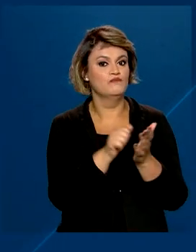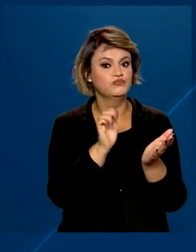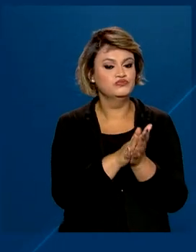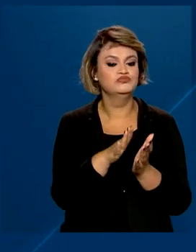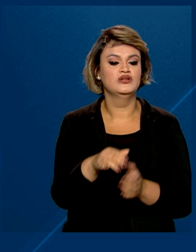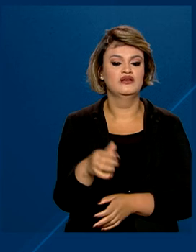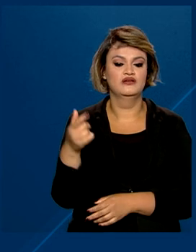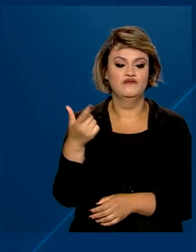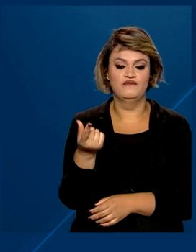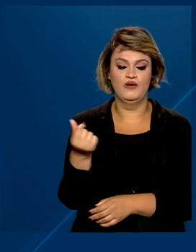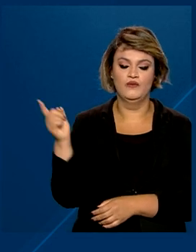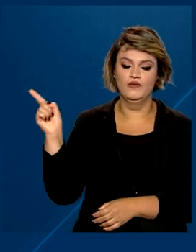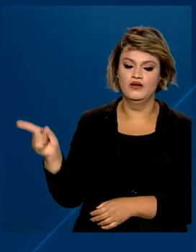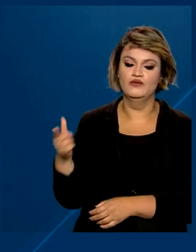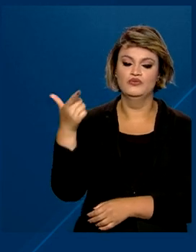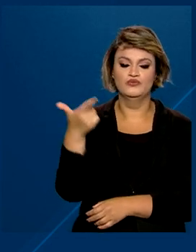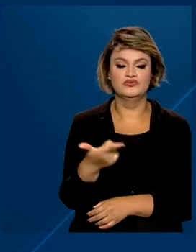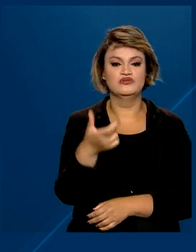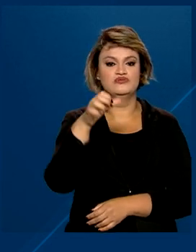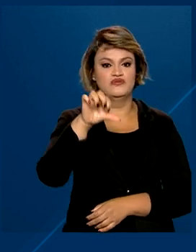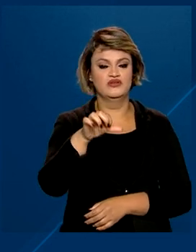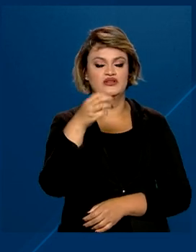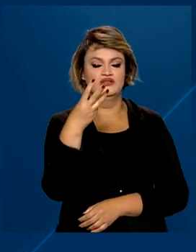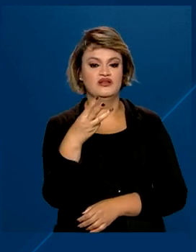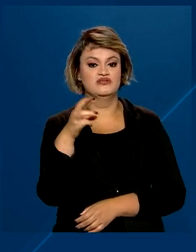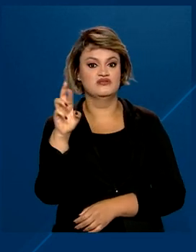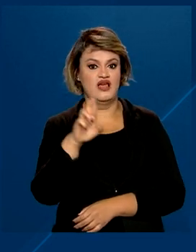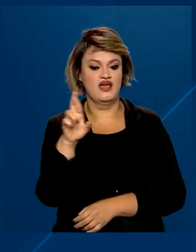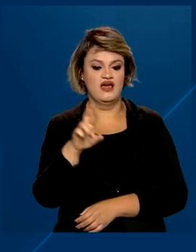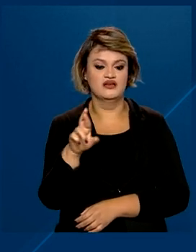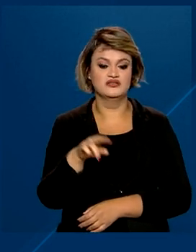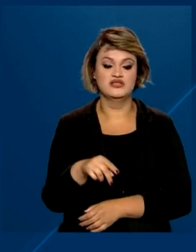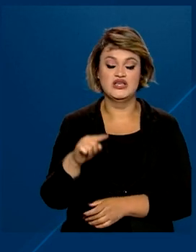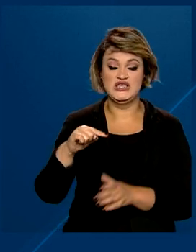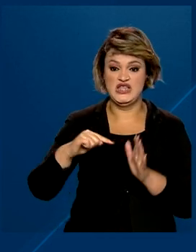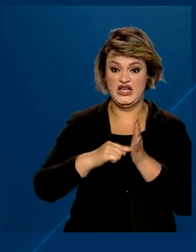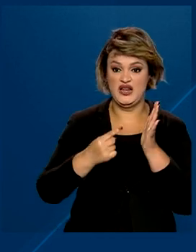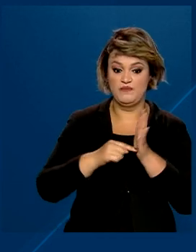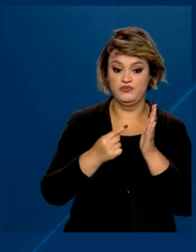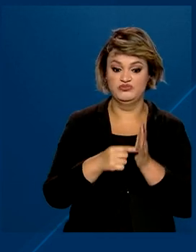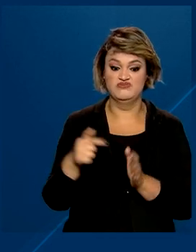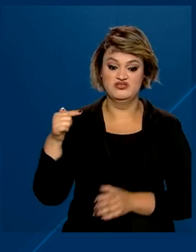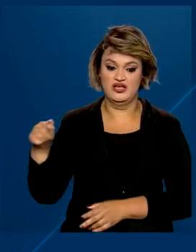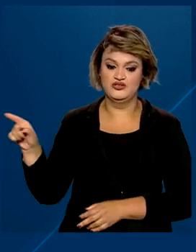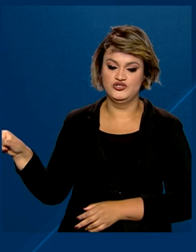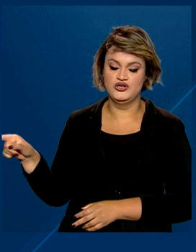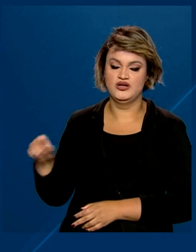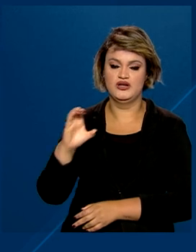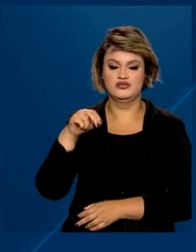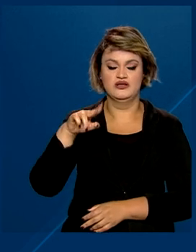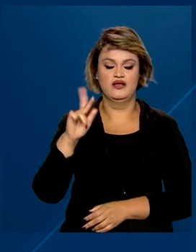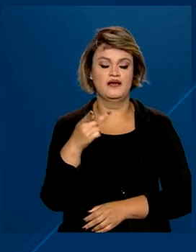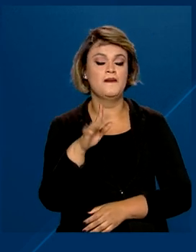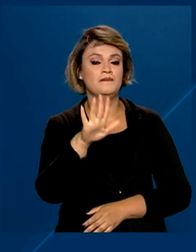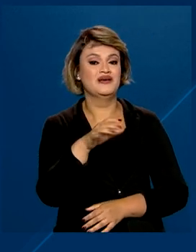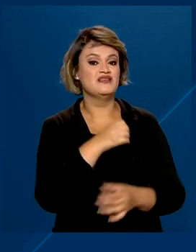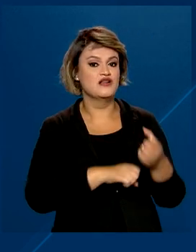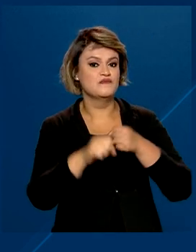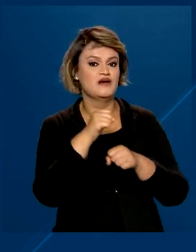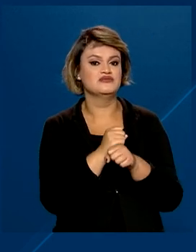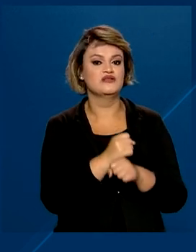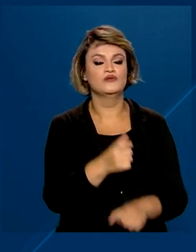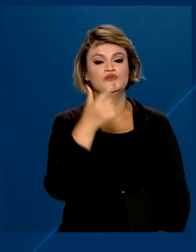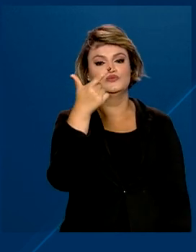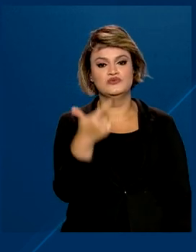valor de R$ 293,00 e sete pontos na carteira de habilitação, no ano passado, pelo menos